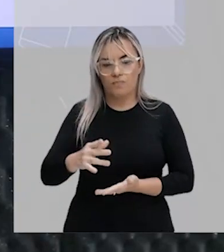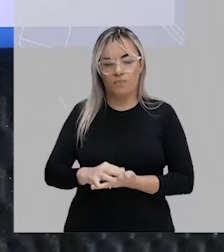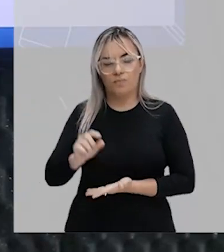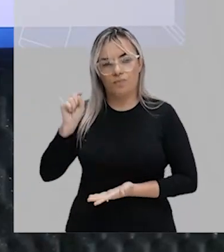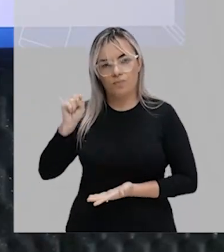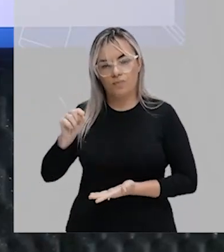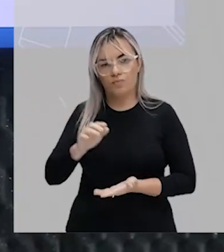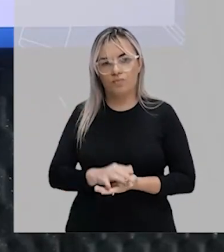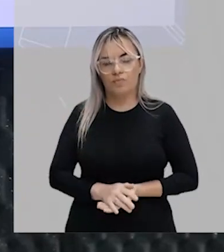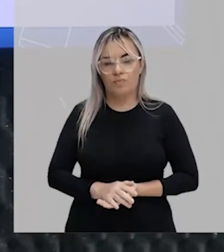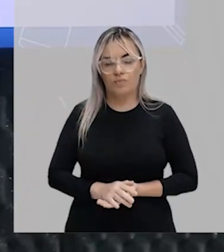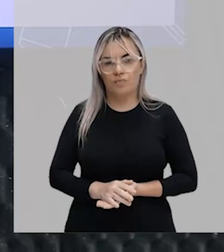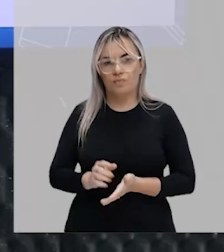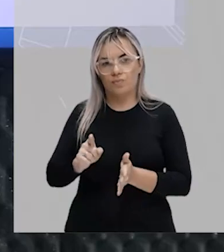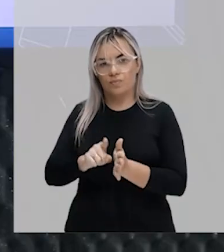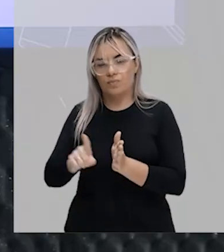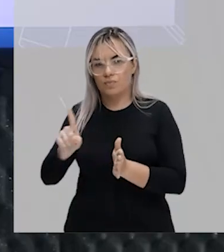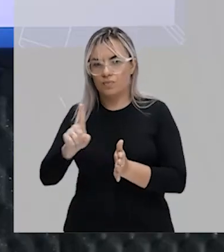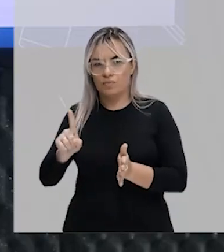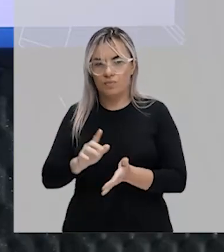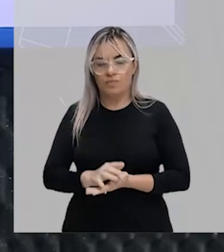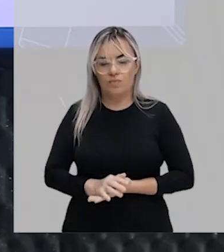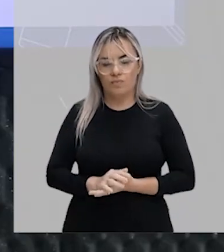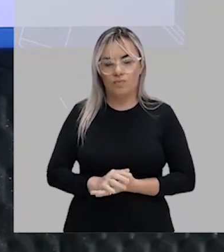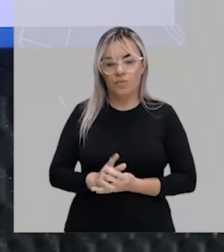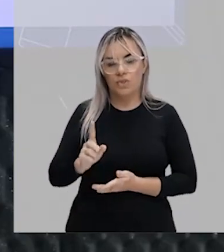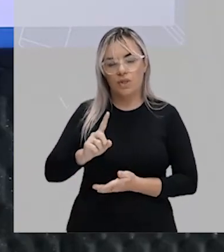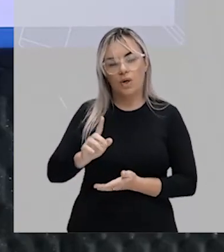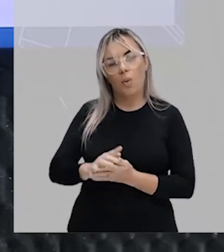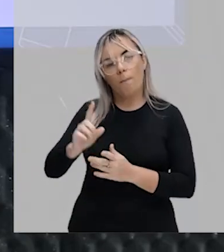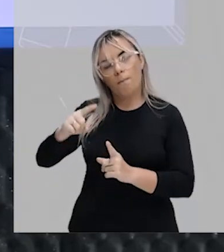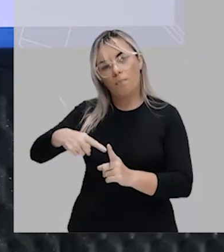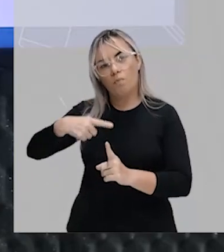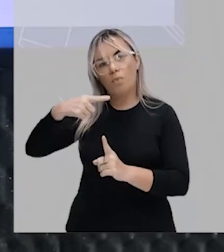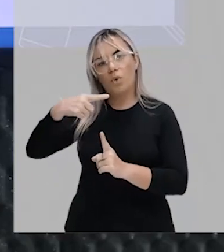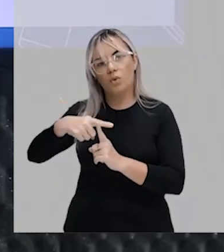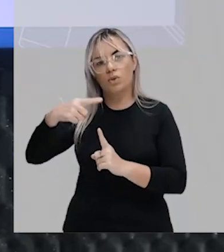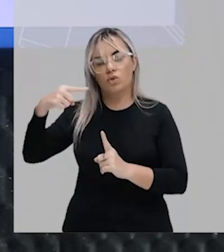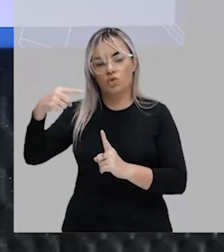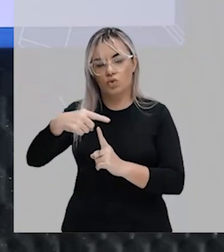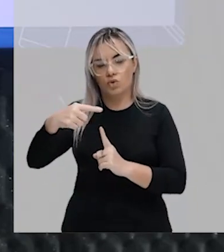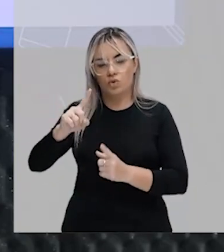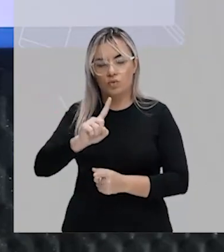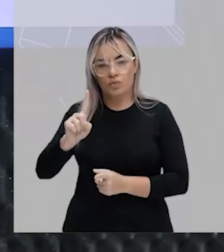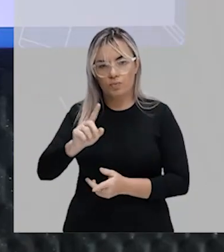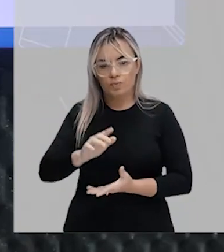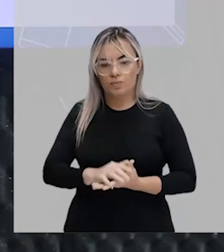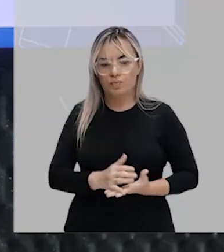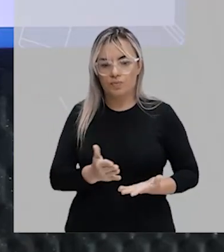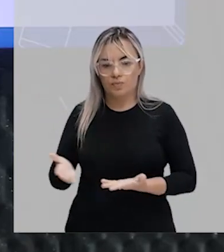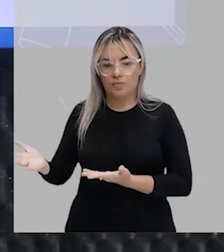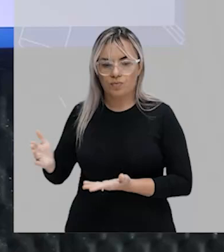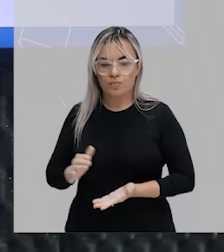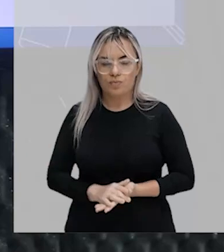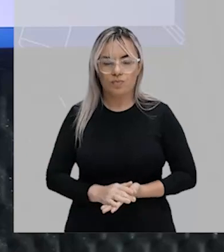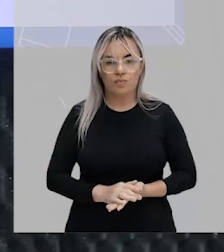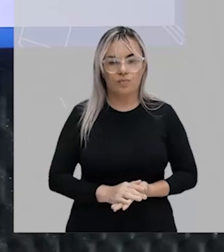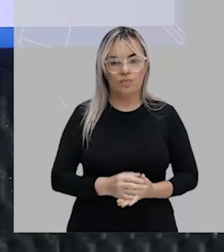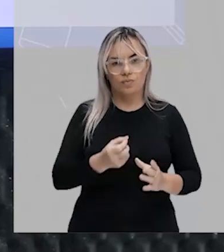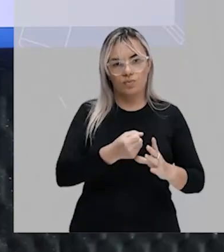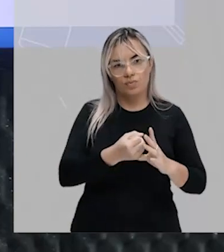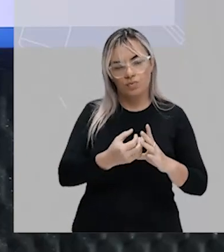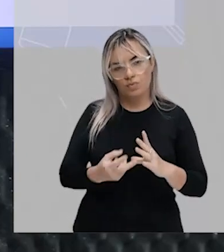tá? Então, nesse caso aqui, inteiros não positivos, certinho? Então, quando eu faço a união dos naturais com os inteiros não